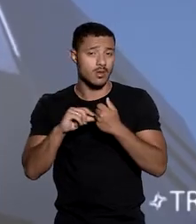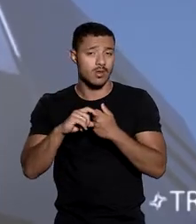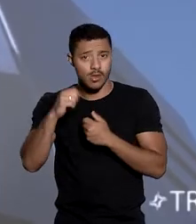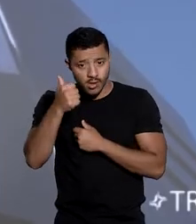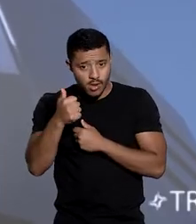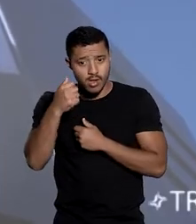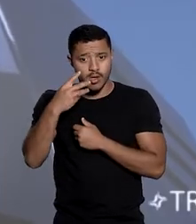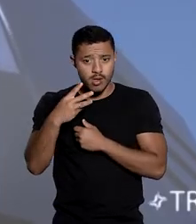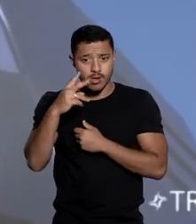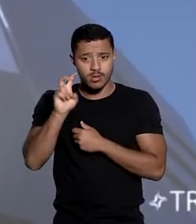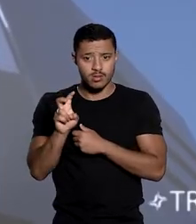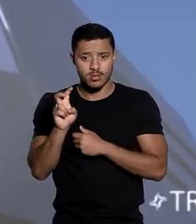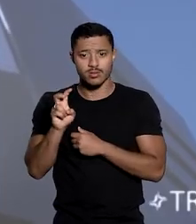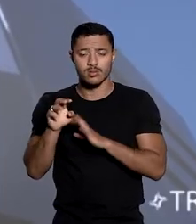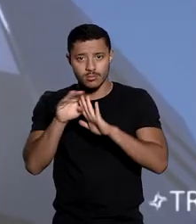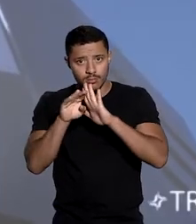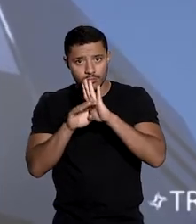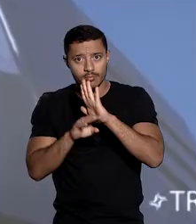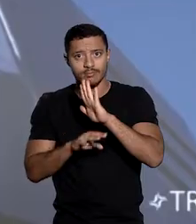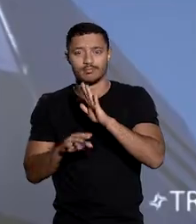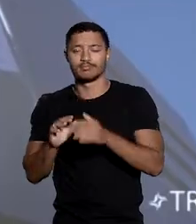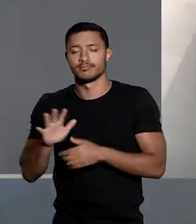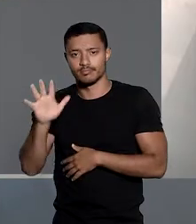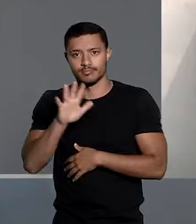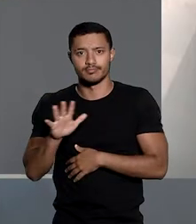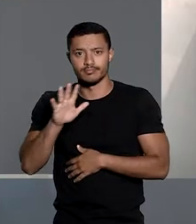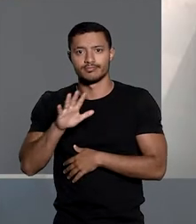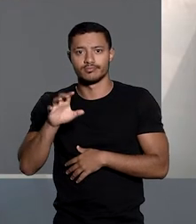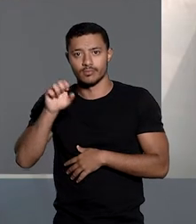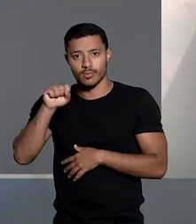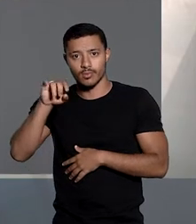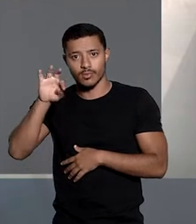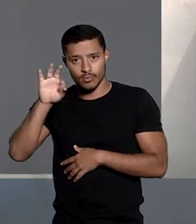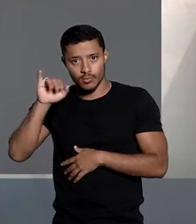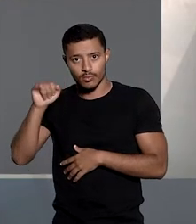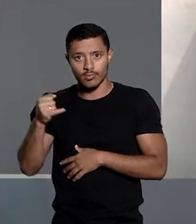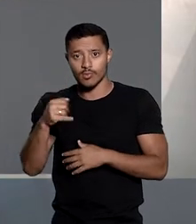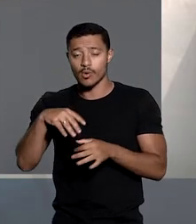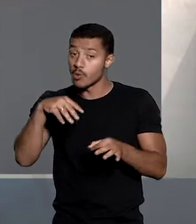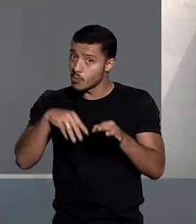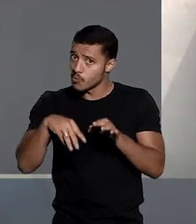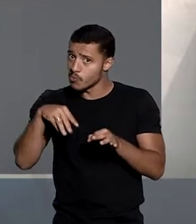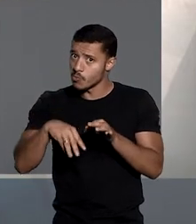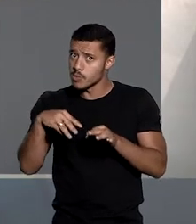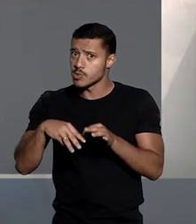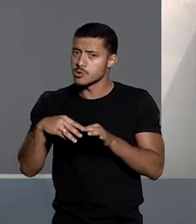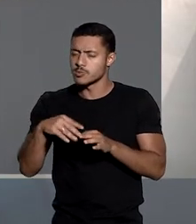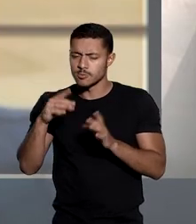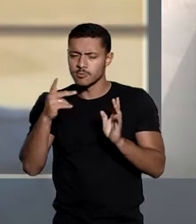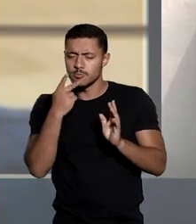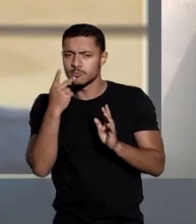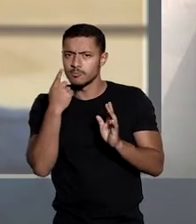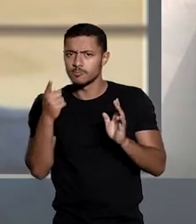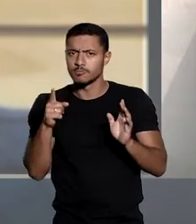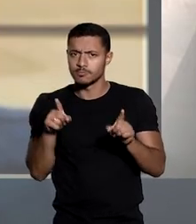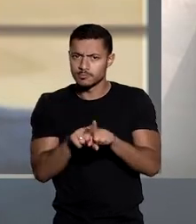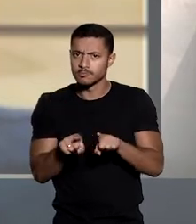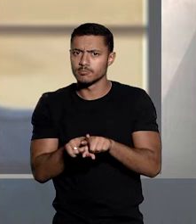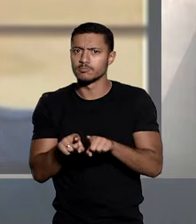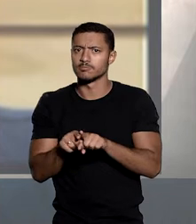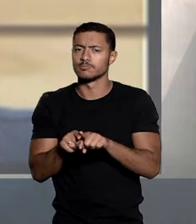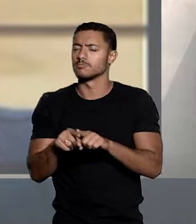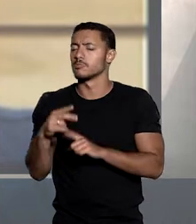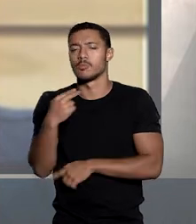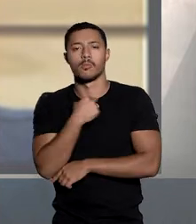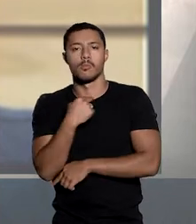135 do Código Tributário Nacional. No STJ, o ministro Mauro Campbell Marques destacou que o caso dos autos